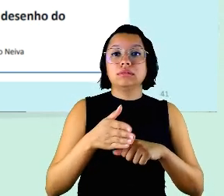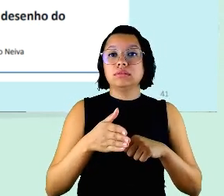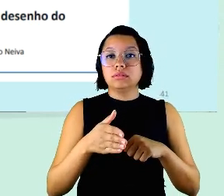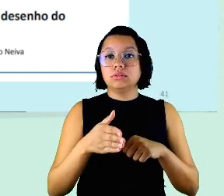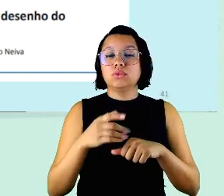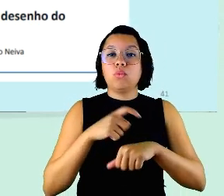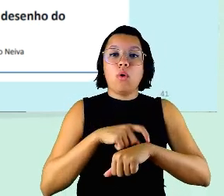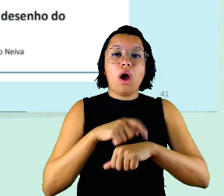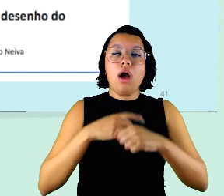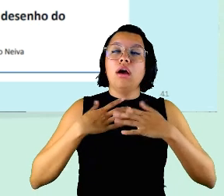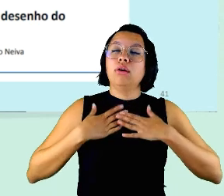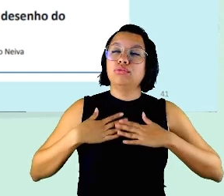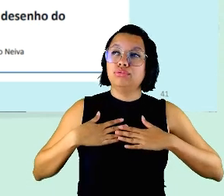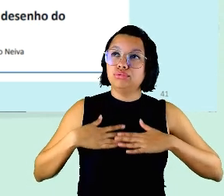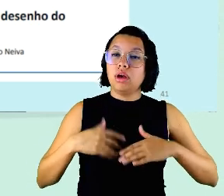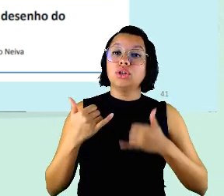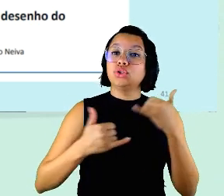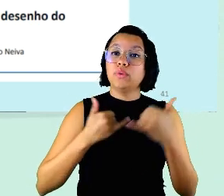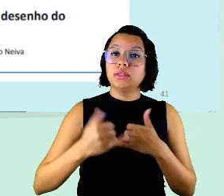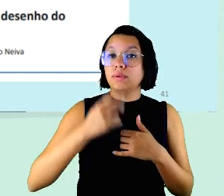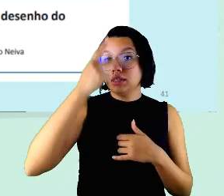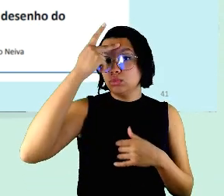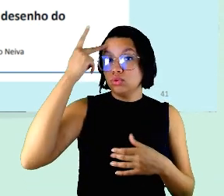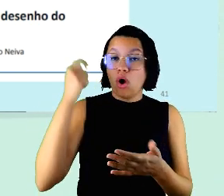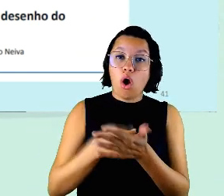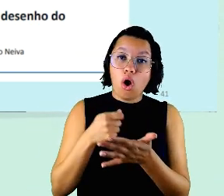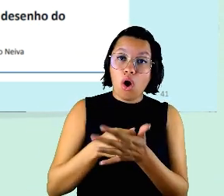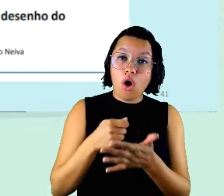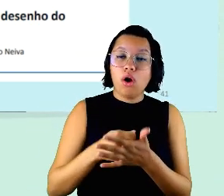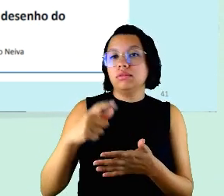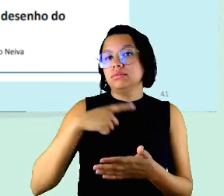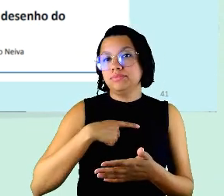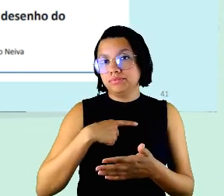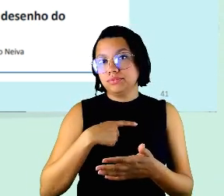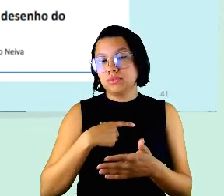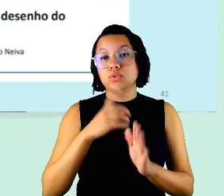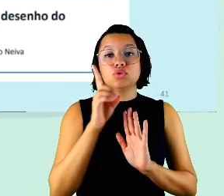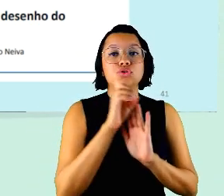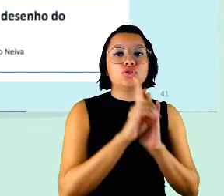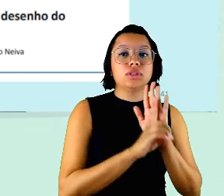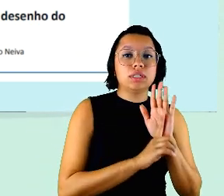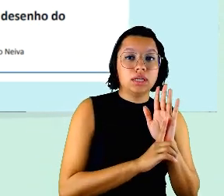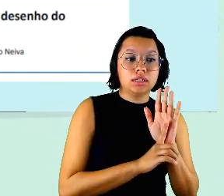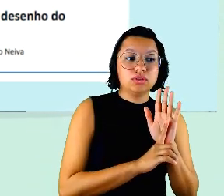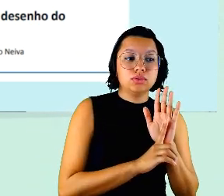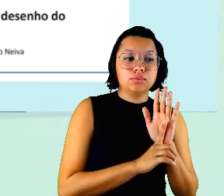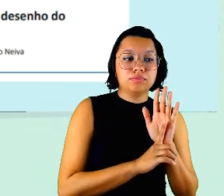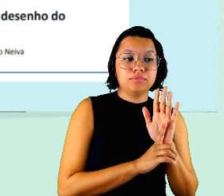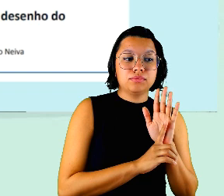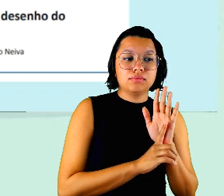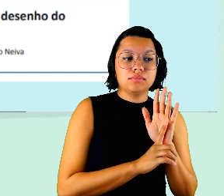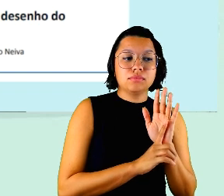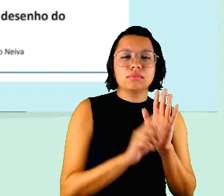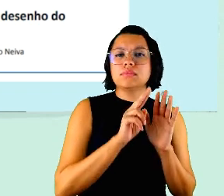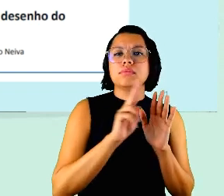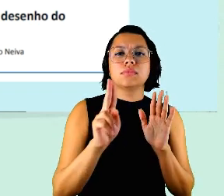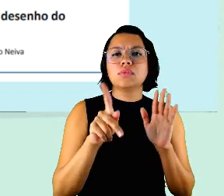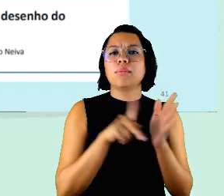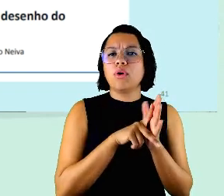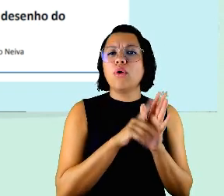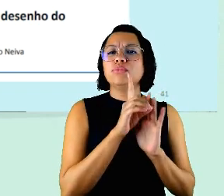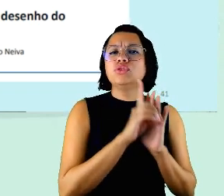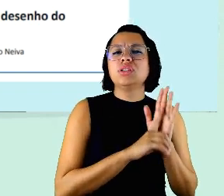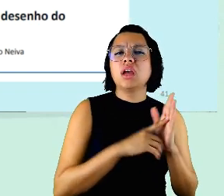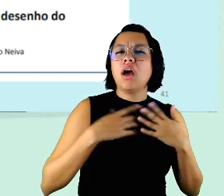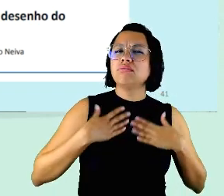obrigatoriamente tem que ter né como é que a gente chama o direito a tem um nome direito isso que é maravilhoso o direito ao